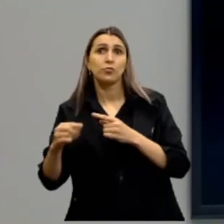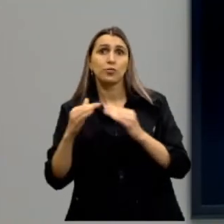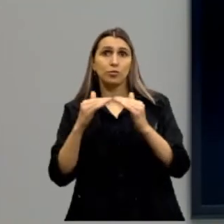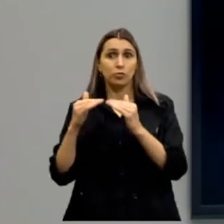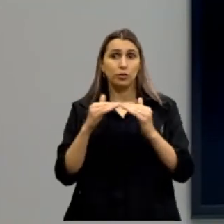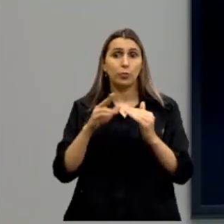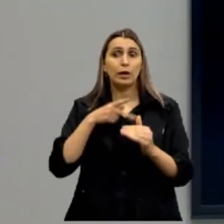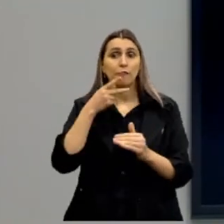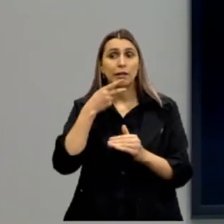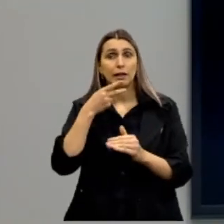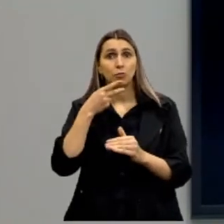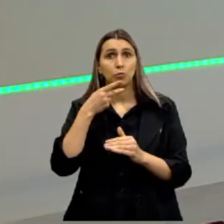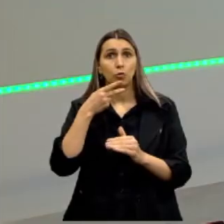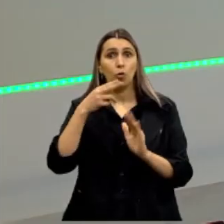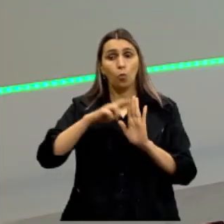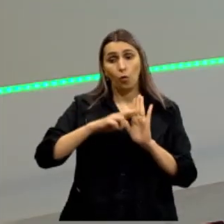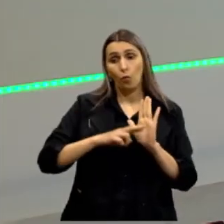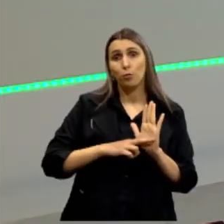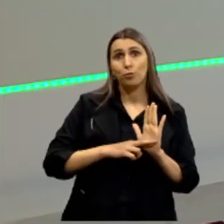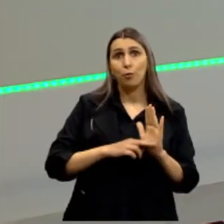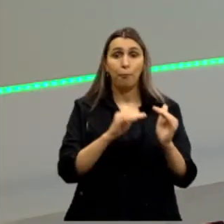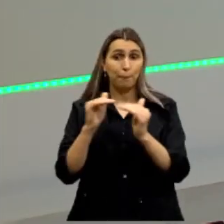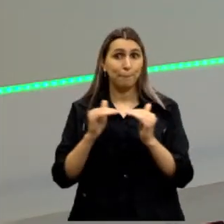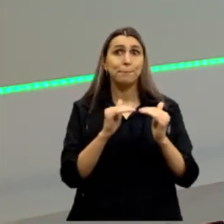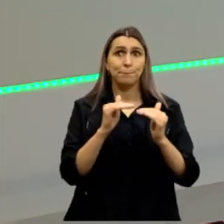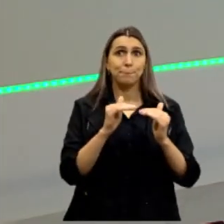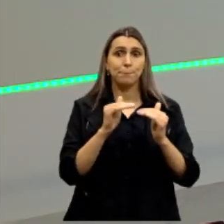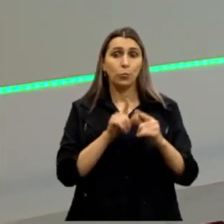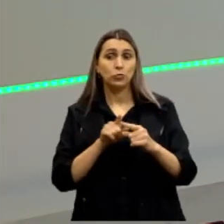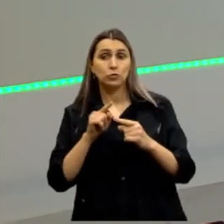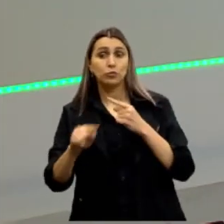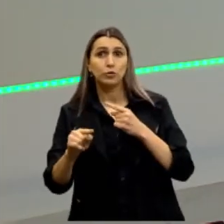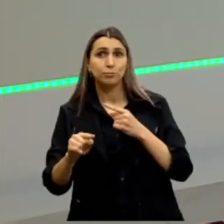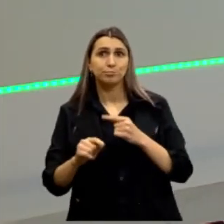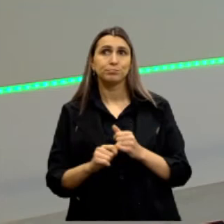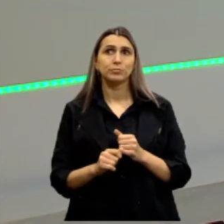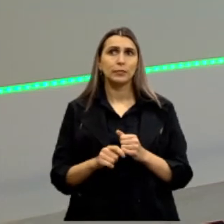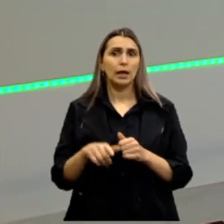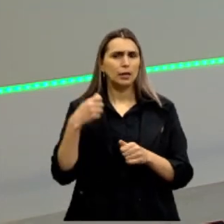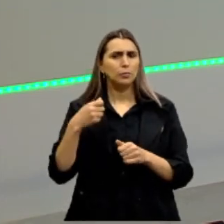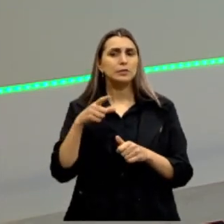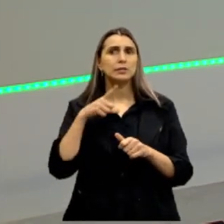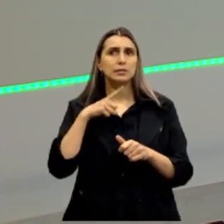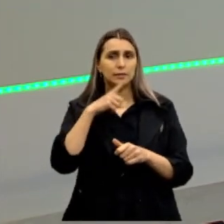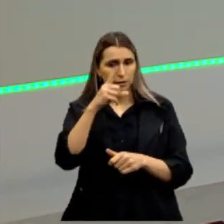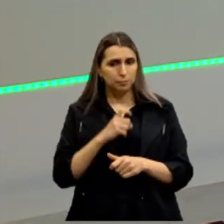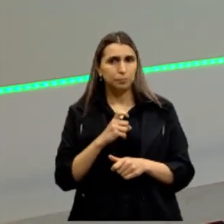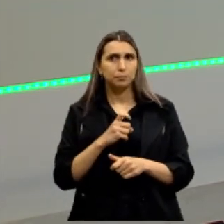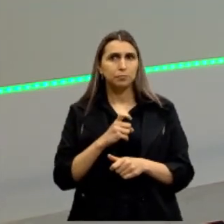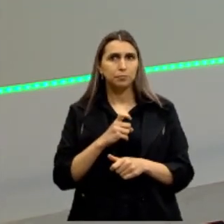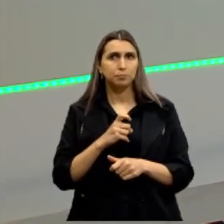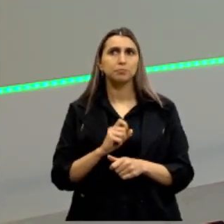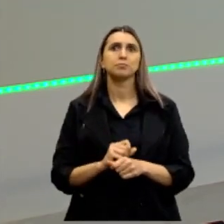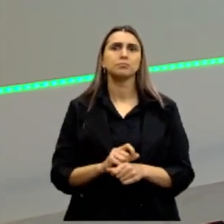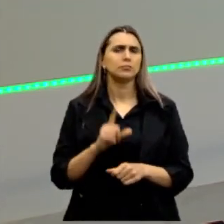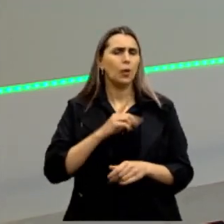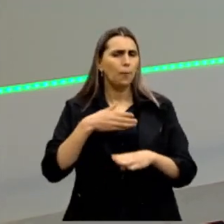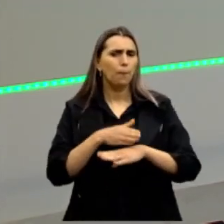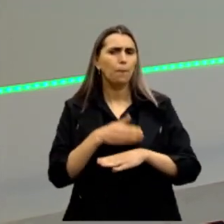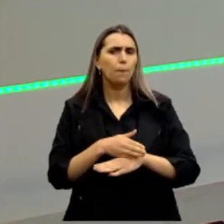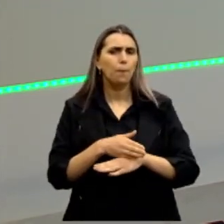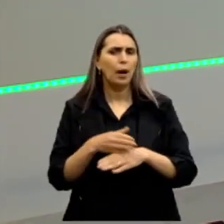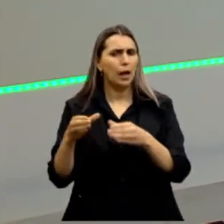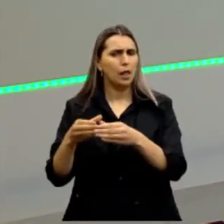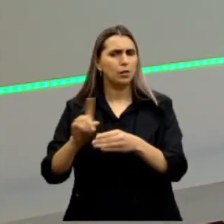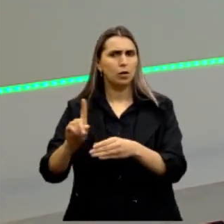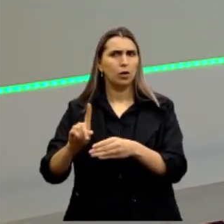que é dito como norma, como padrão, como aquilo que deve ser. É isso, o que não pertence àquele